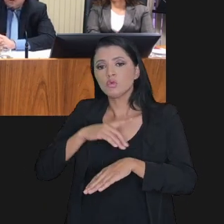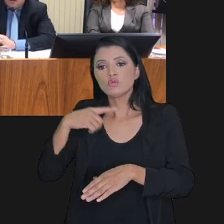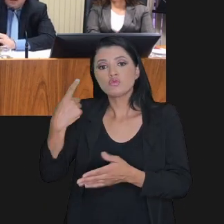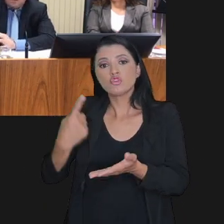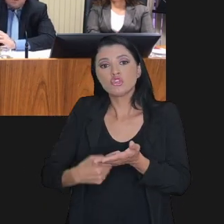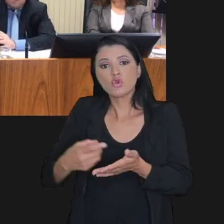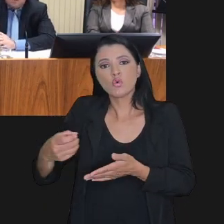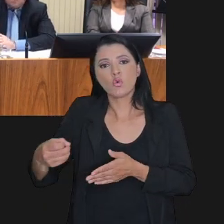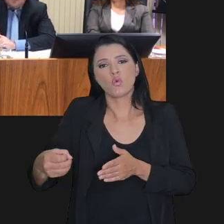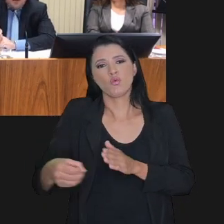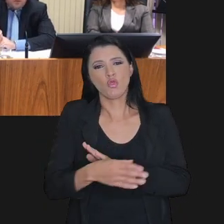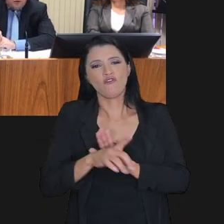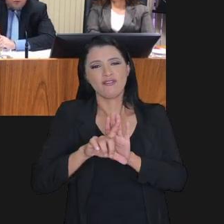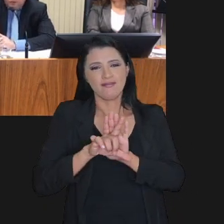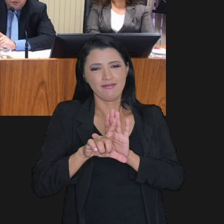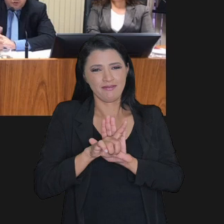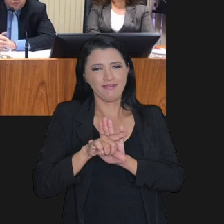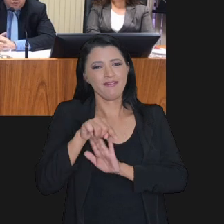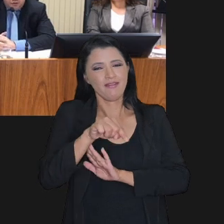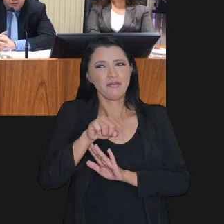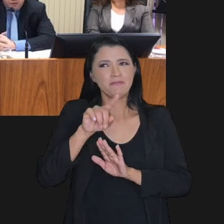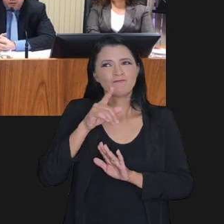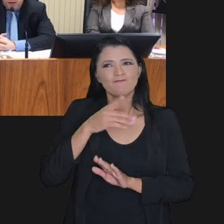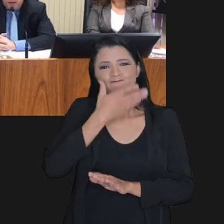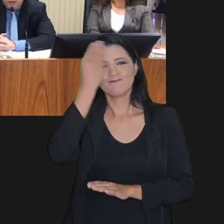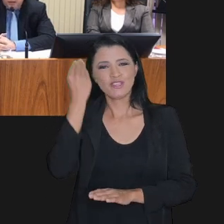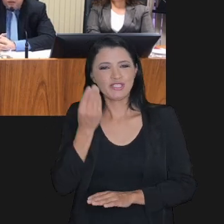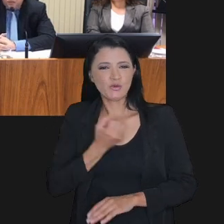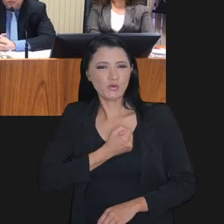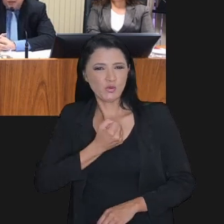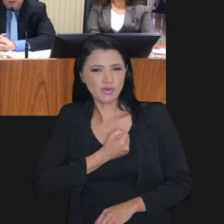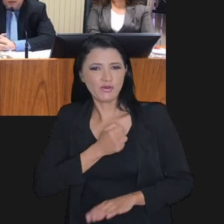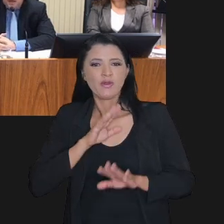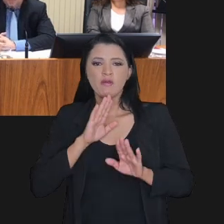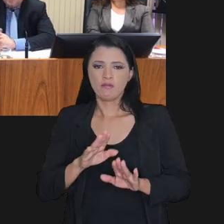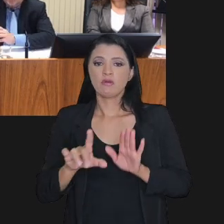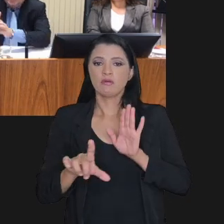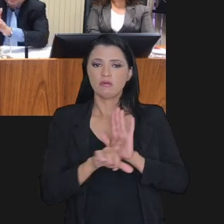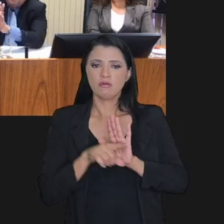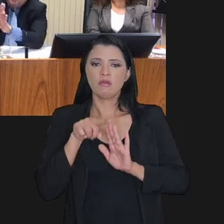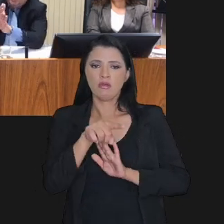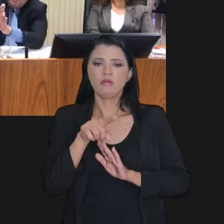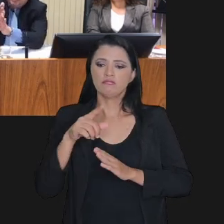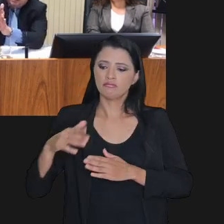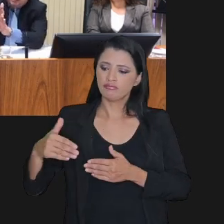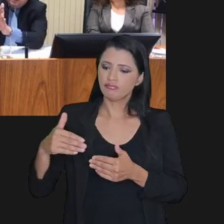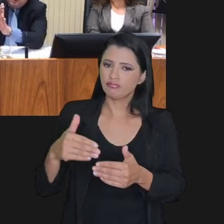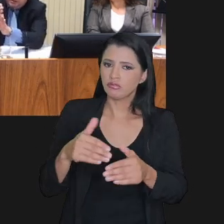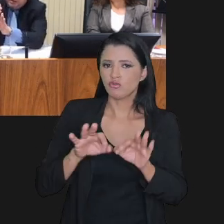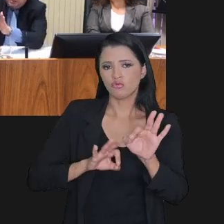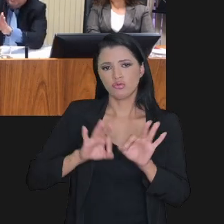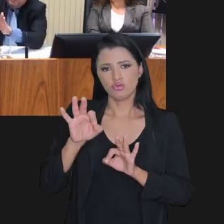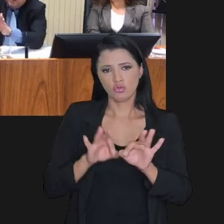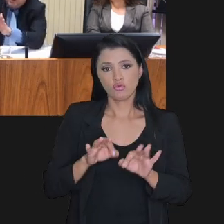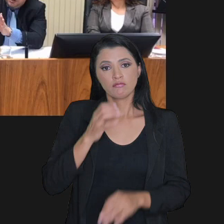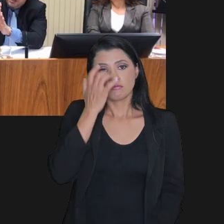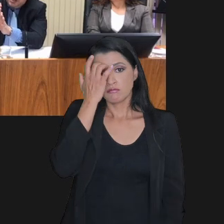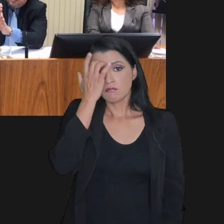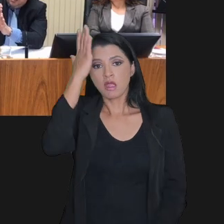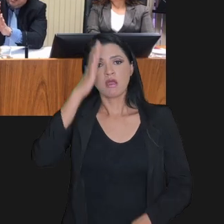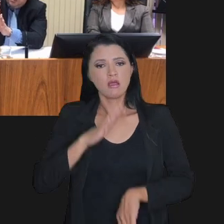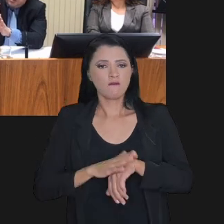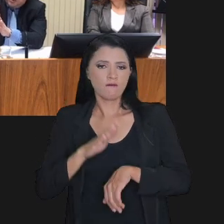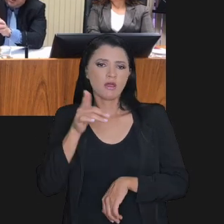quando chegou uma lei nova. Agora estou até esquecendo o número da lei, mas a lei disciplinou daqui para frente.